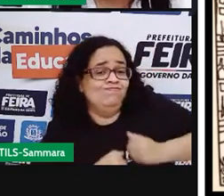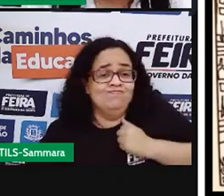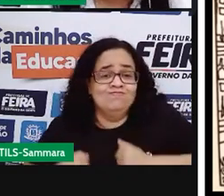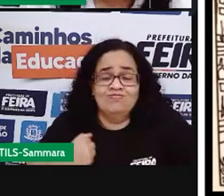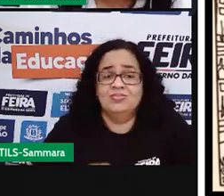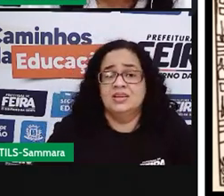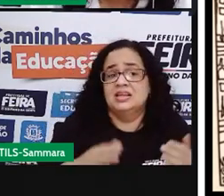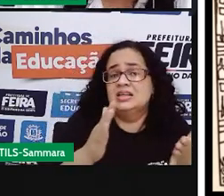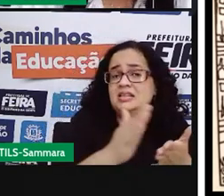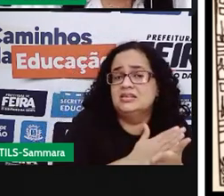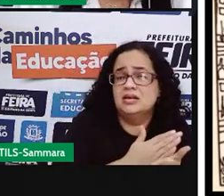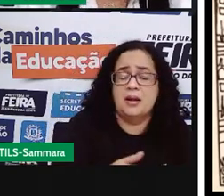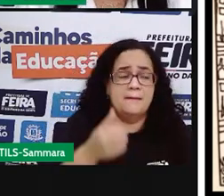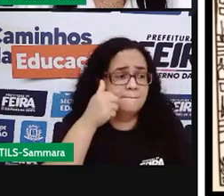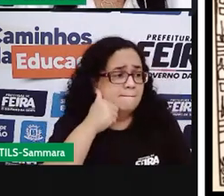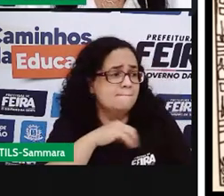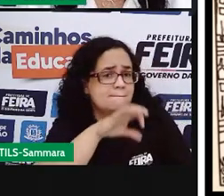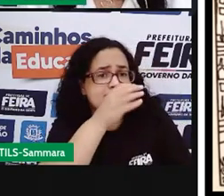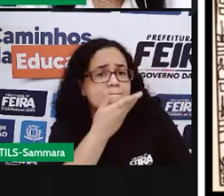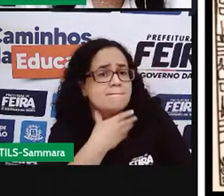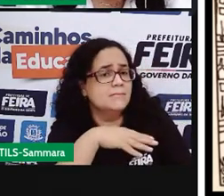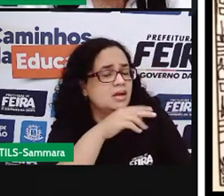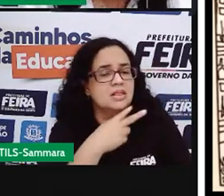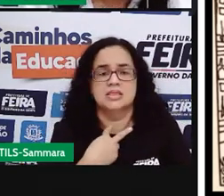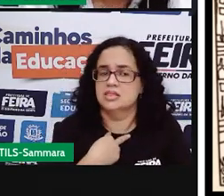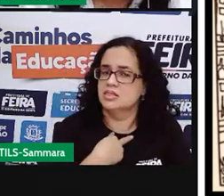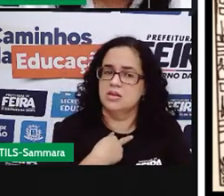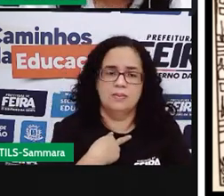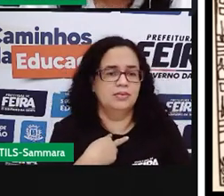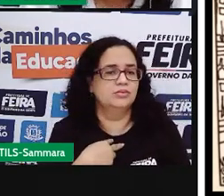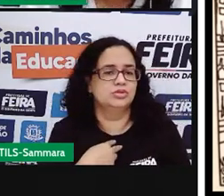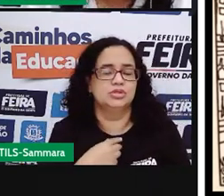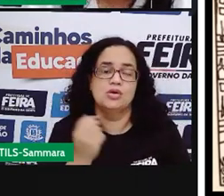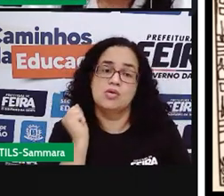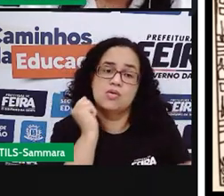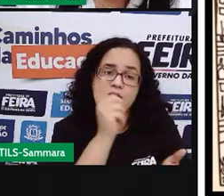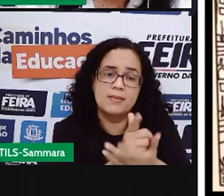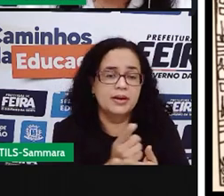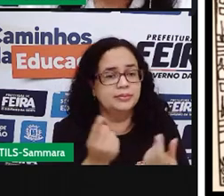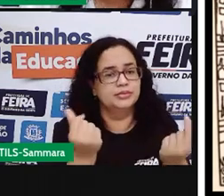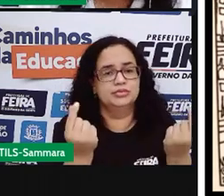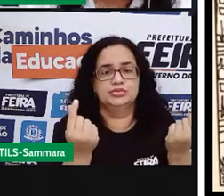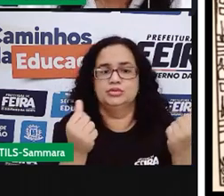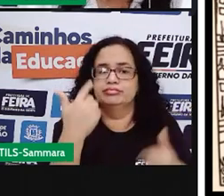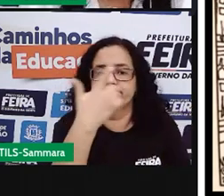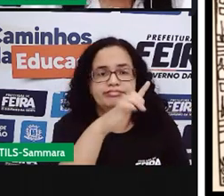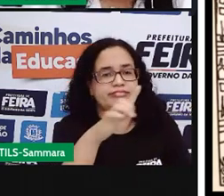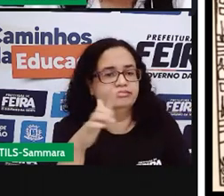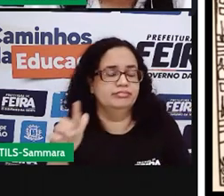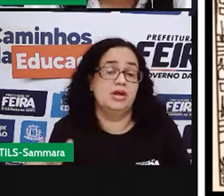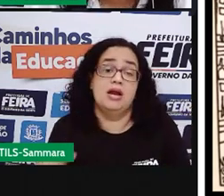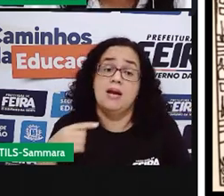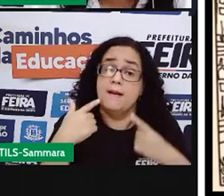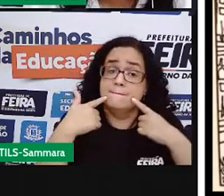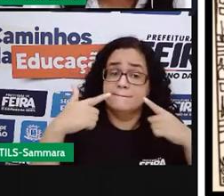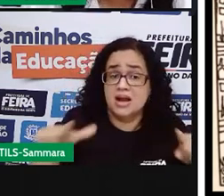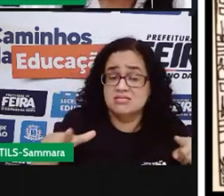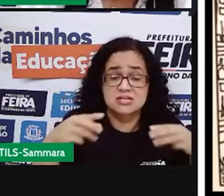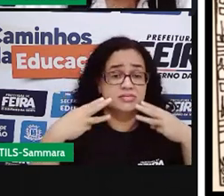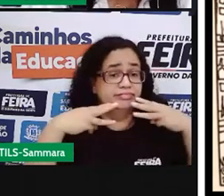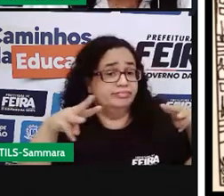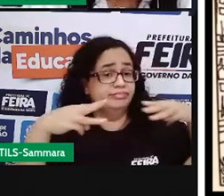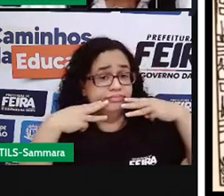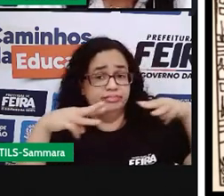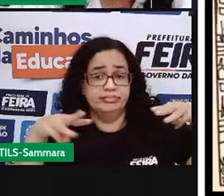vezes o papai e mamãe não estão podendo adquirir aquele bem, aquele produto, mas a mídia insiste com a criança